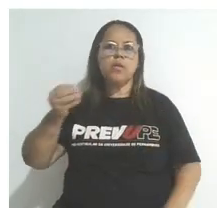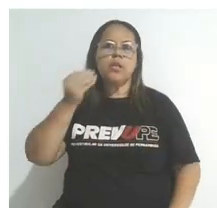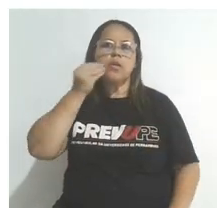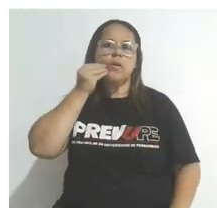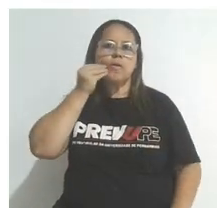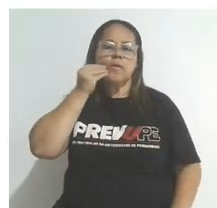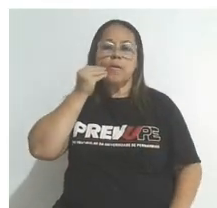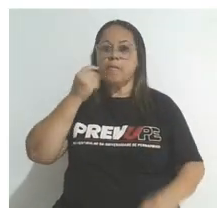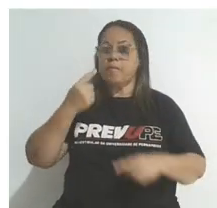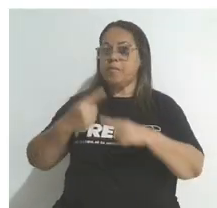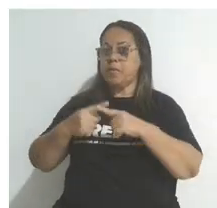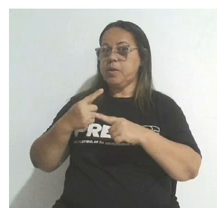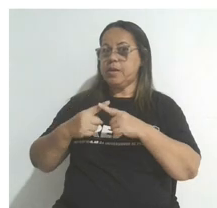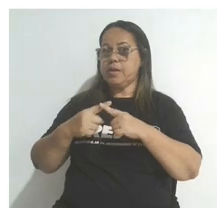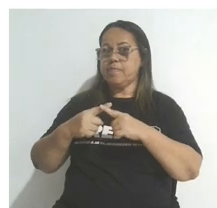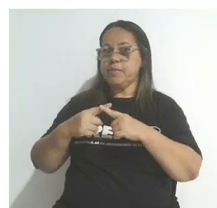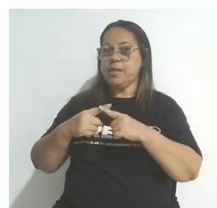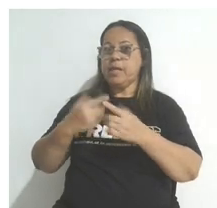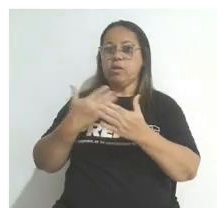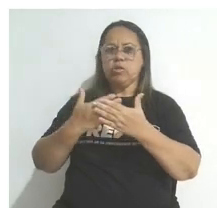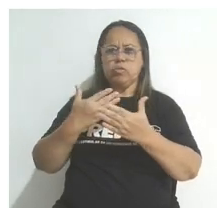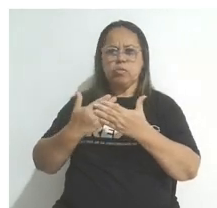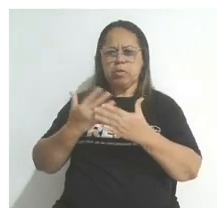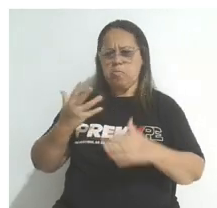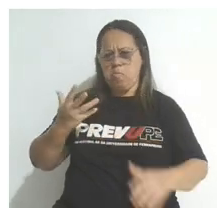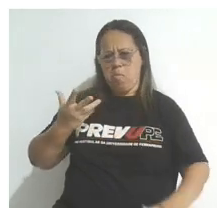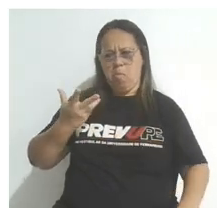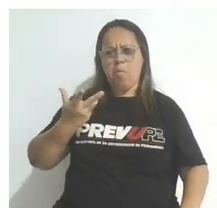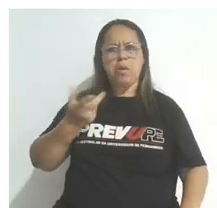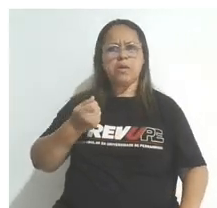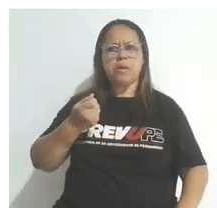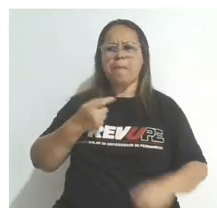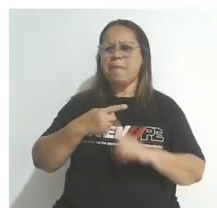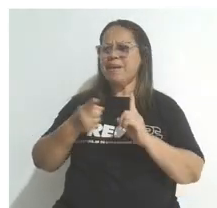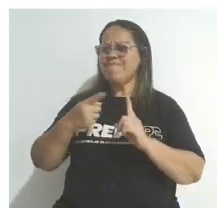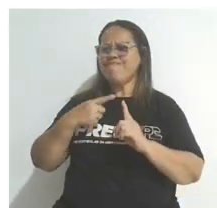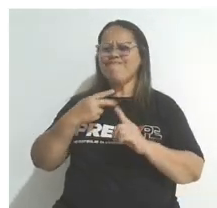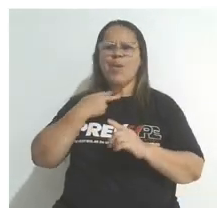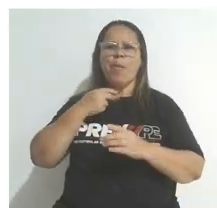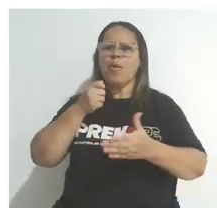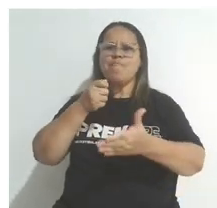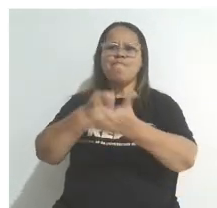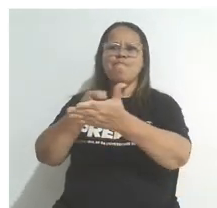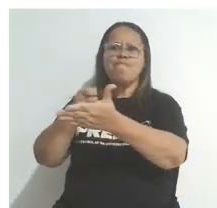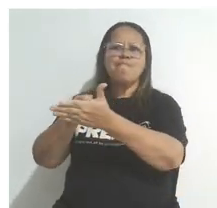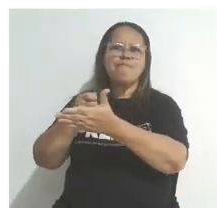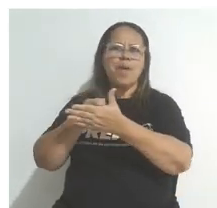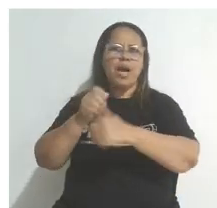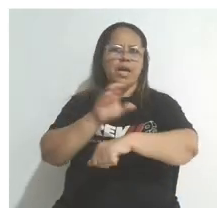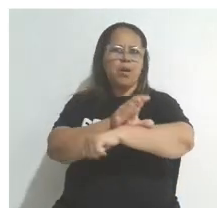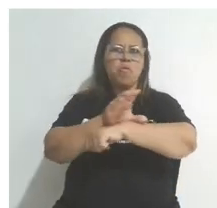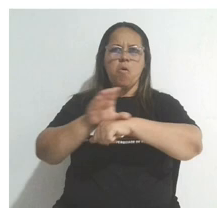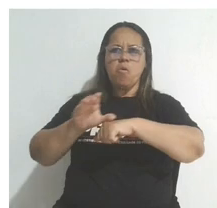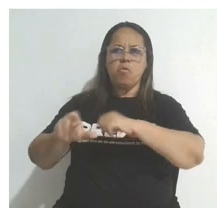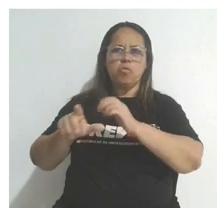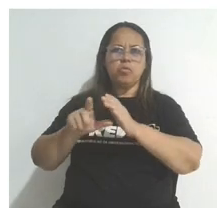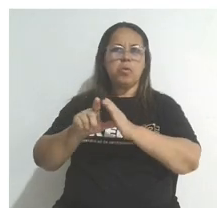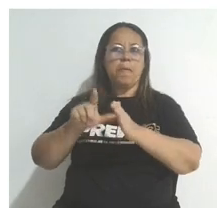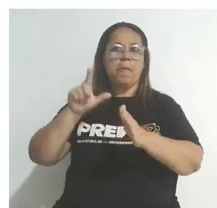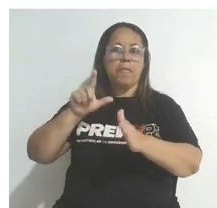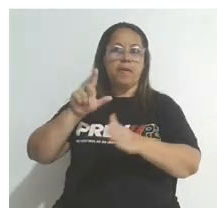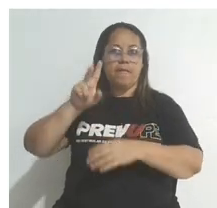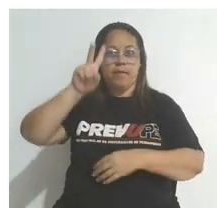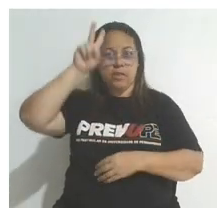oportunidades, uma vez que estudantes de altíssimos talentos não têm as condições econômicas de arcar com os custos pré